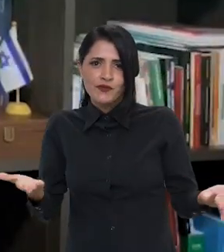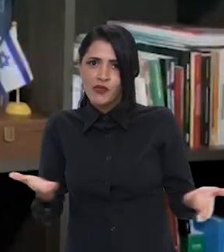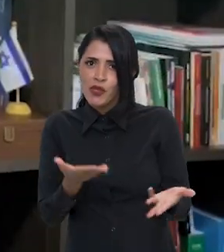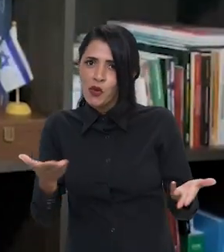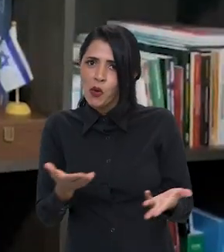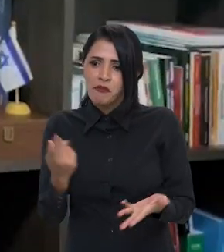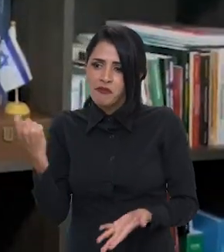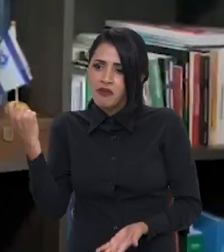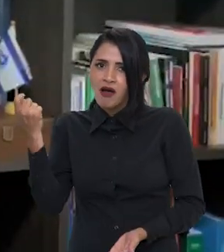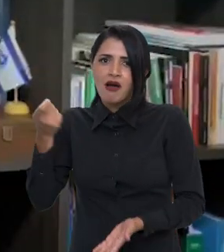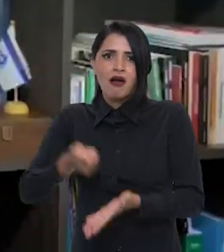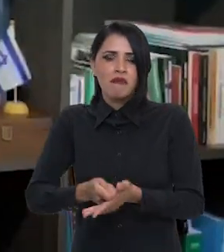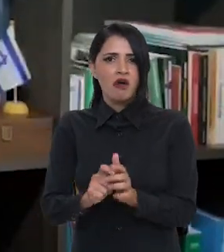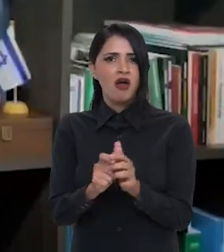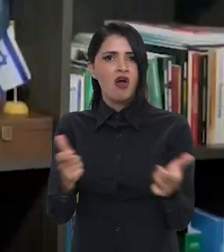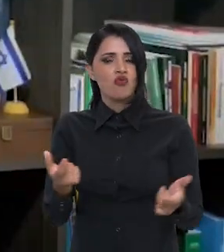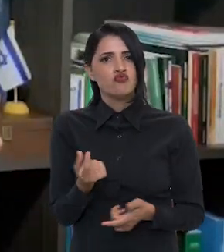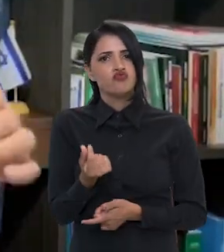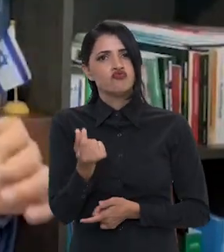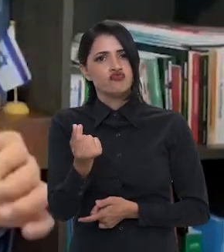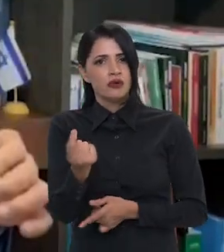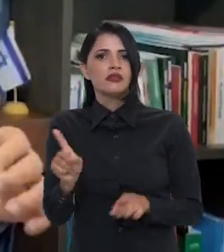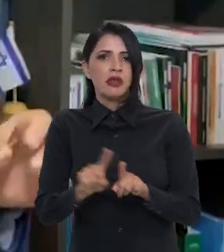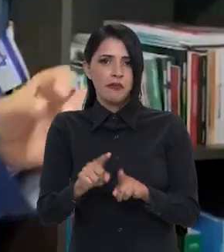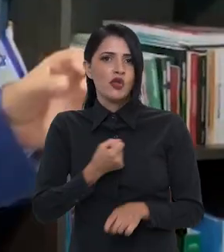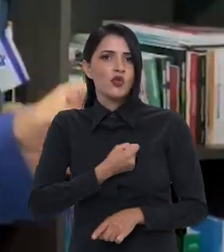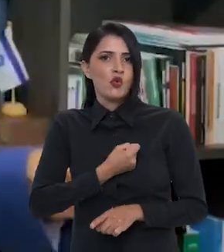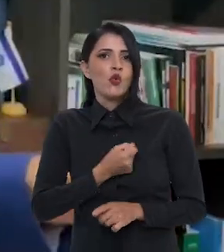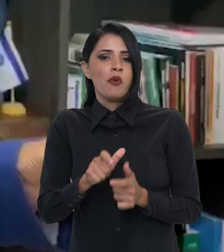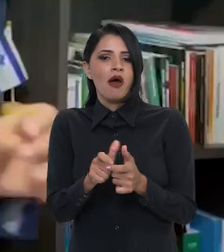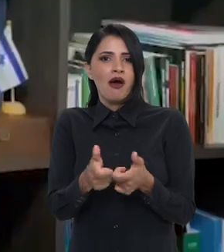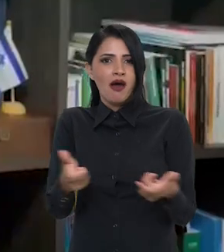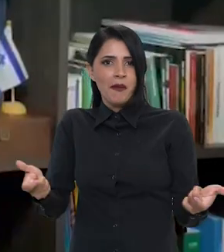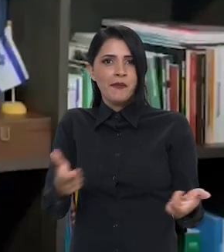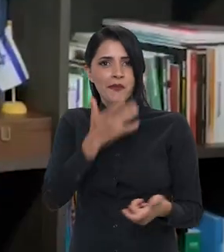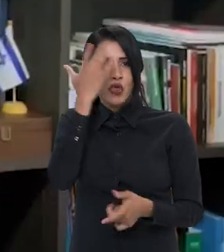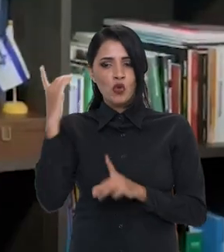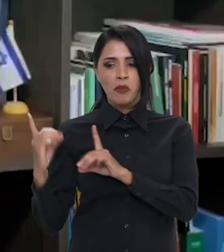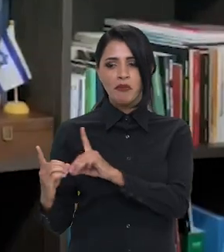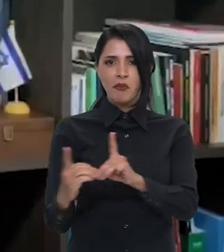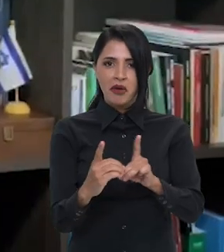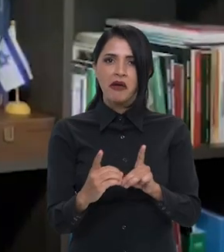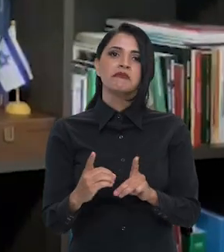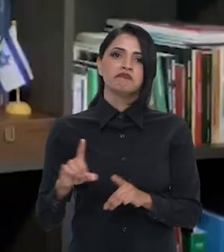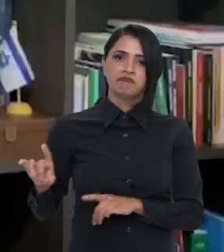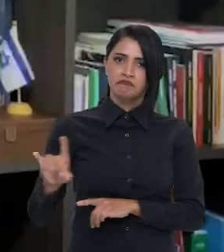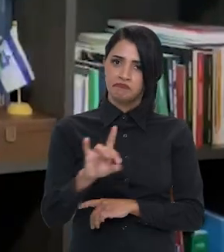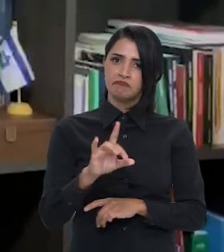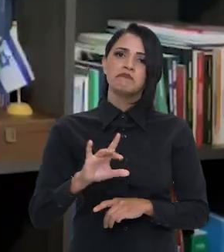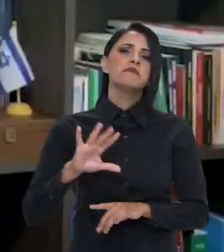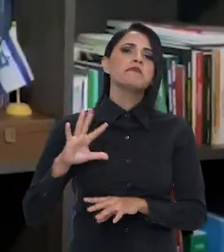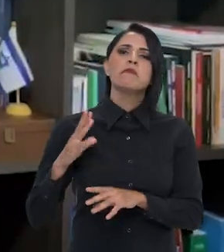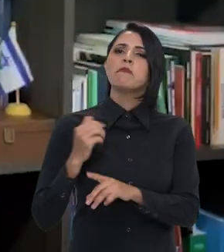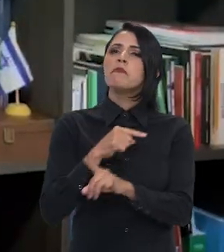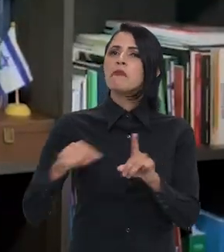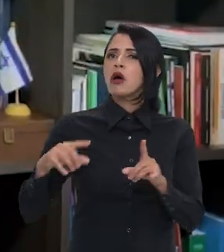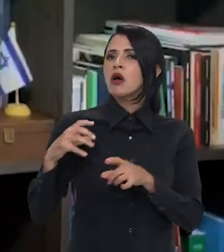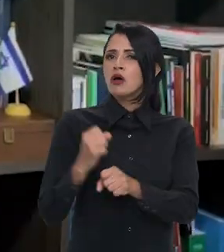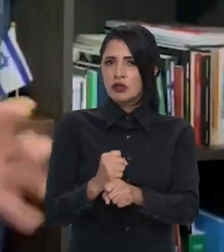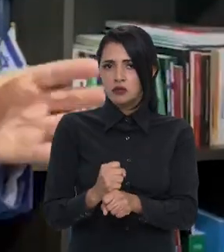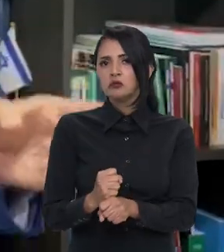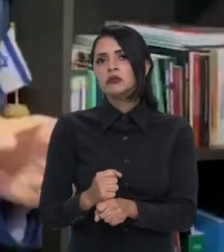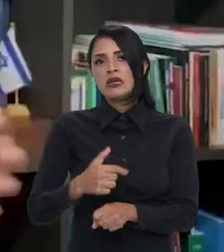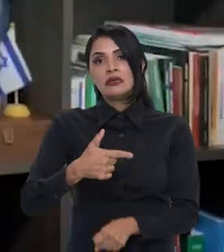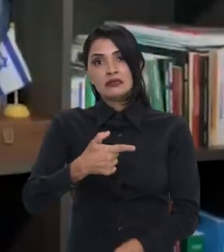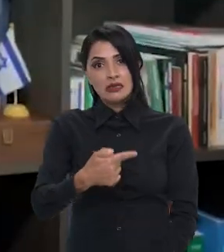novidade do maior pagamento em valor e em número de atendimento por benefício médio,